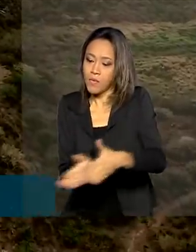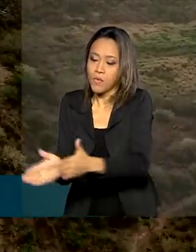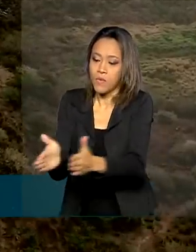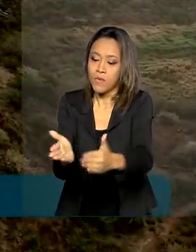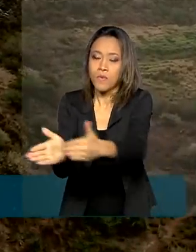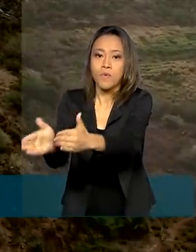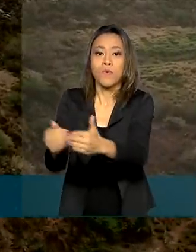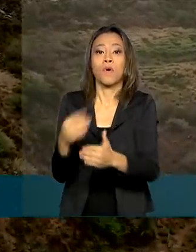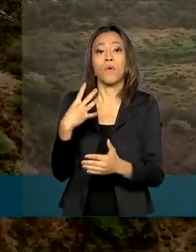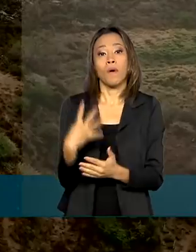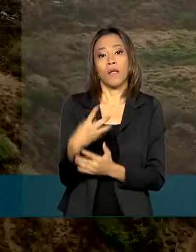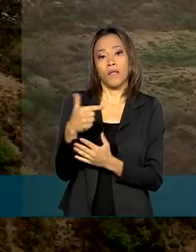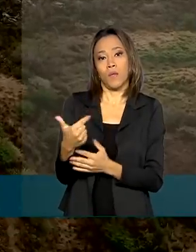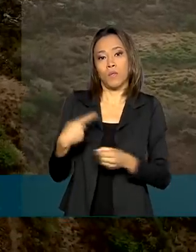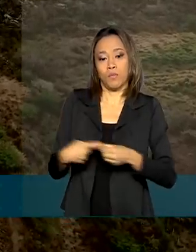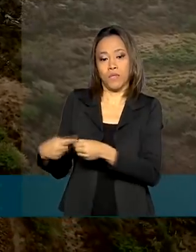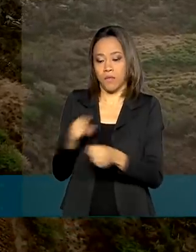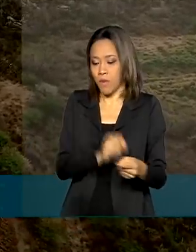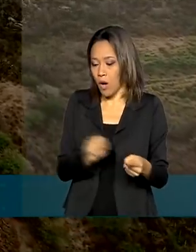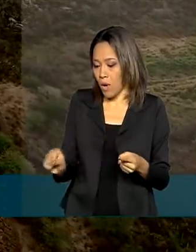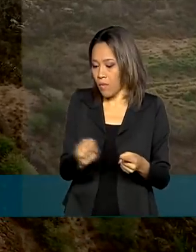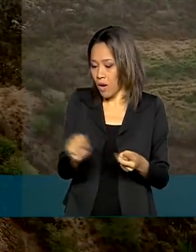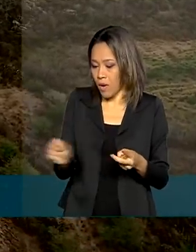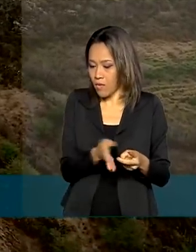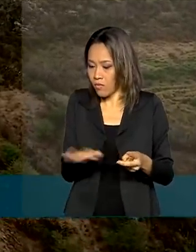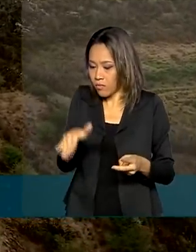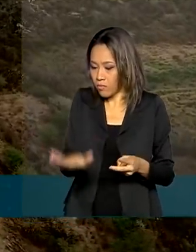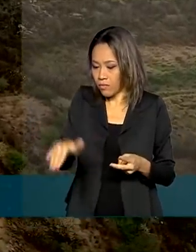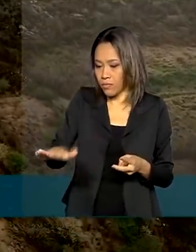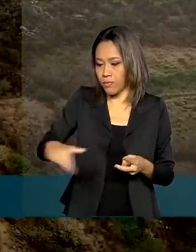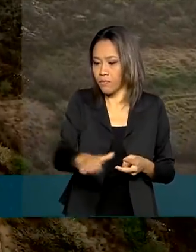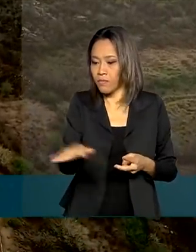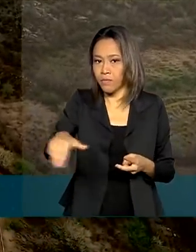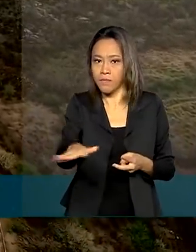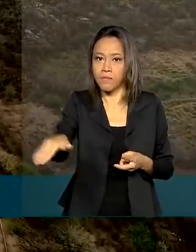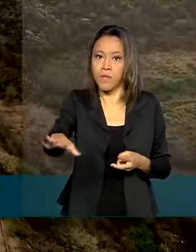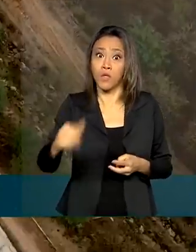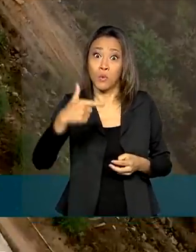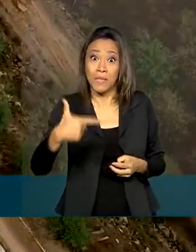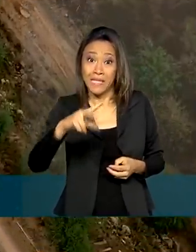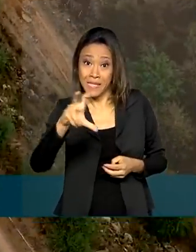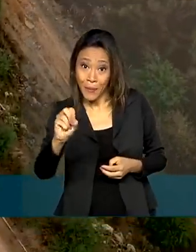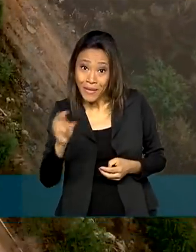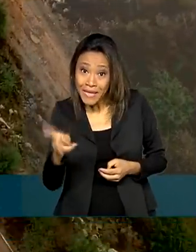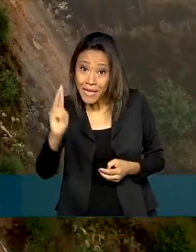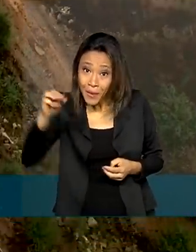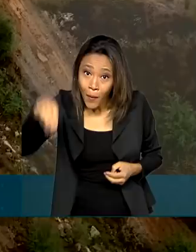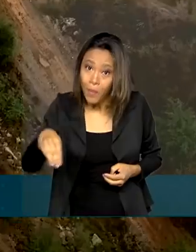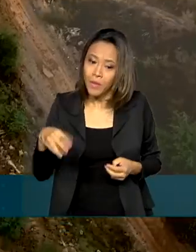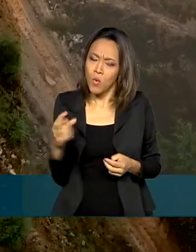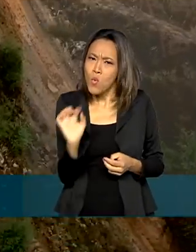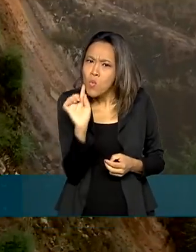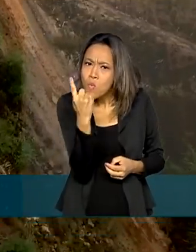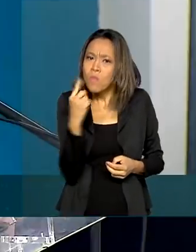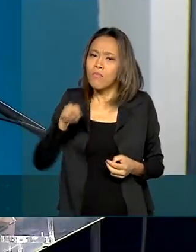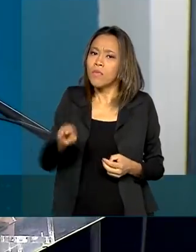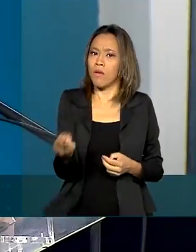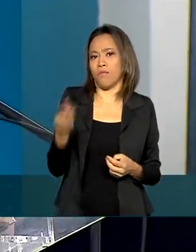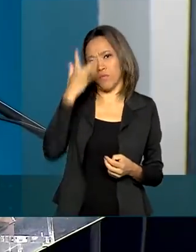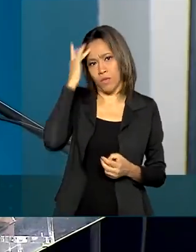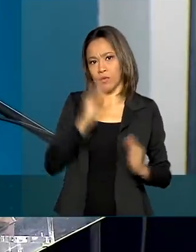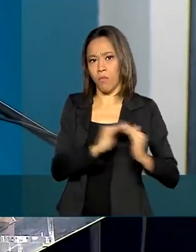municípios de Alagoas. Ele percorre uma extensão de 250 quilômetros, onde moram um milhão de pessoas.